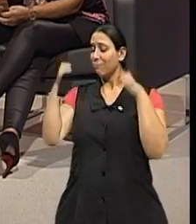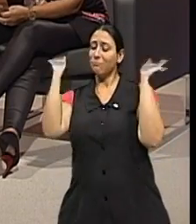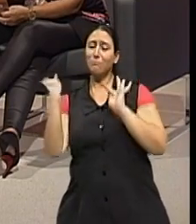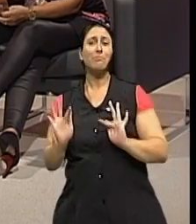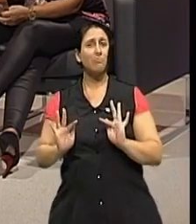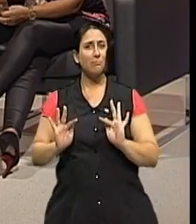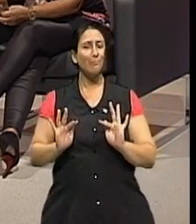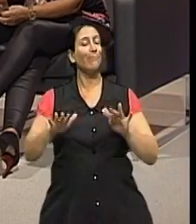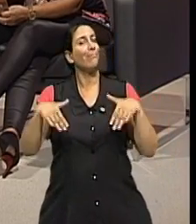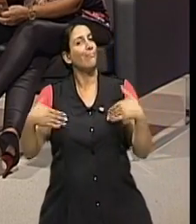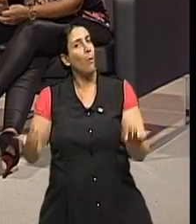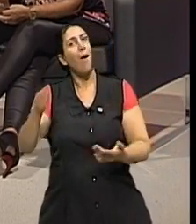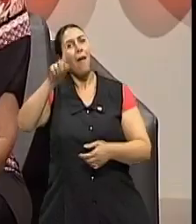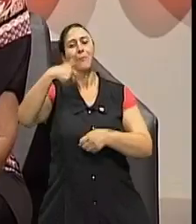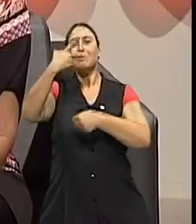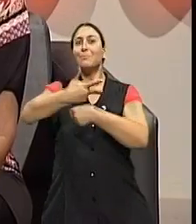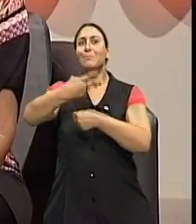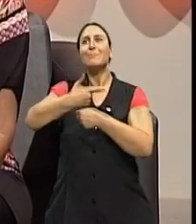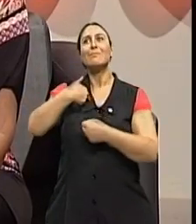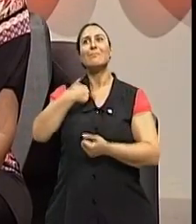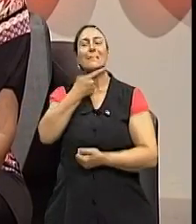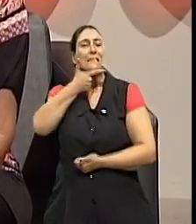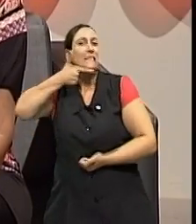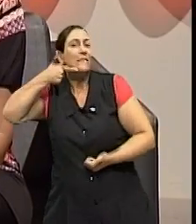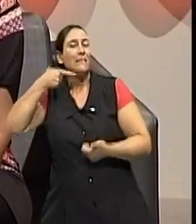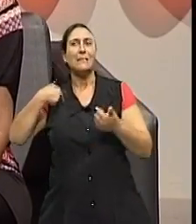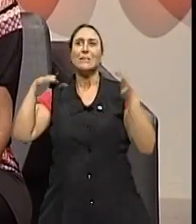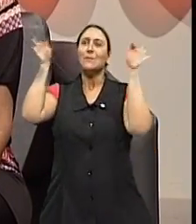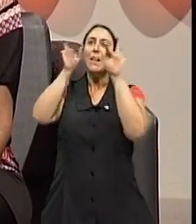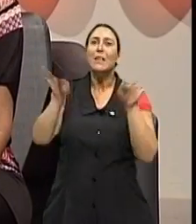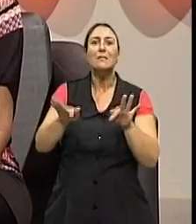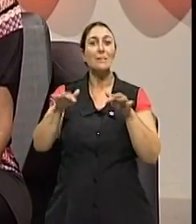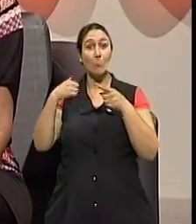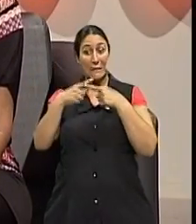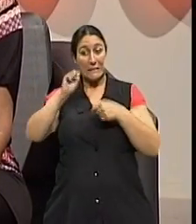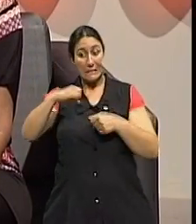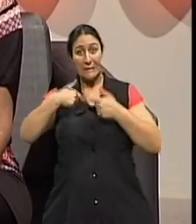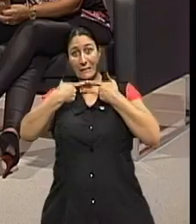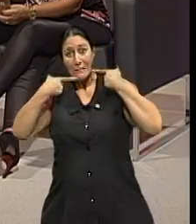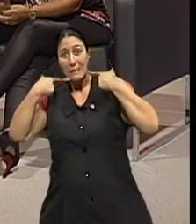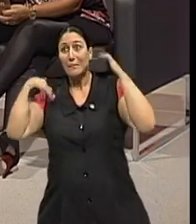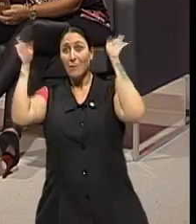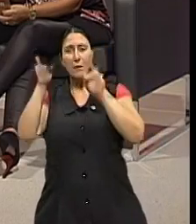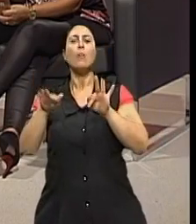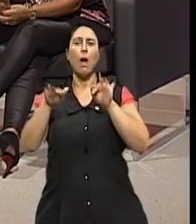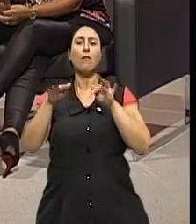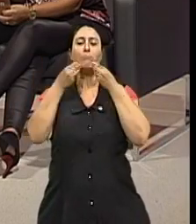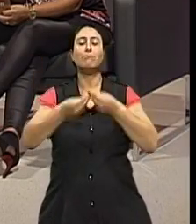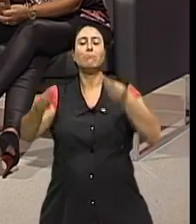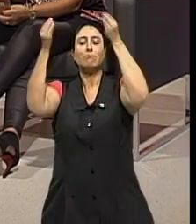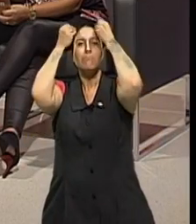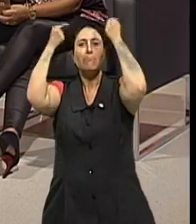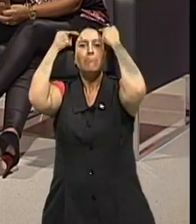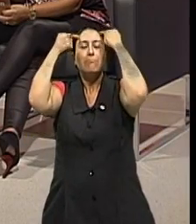humor na terceira idade. Que é o humor necessário para uma saúde mental. Exato. Concorda comigo? Sem dúvida. Quando a gente